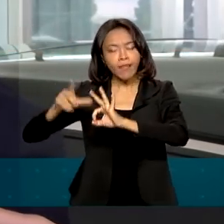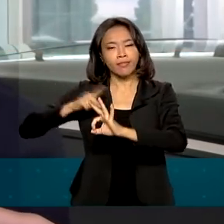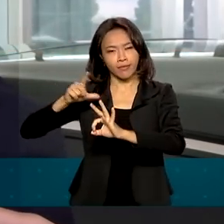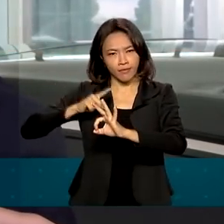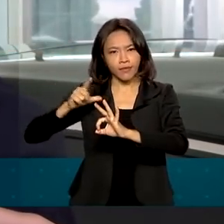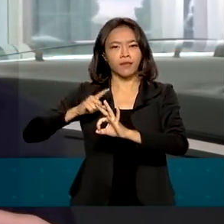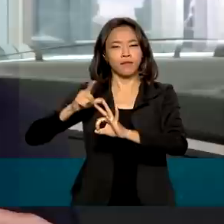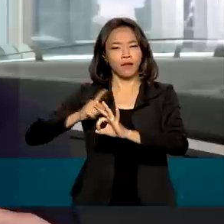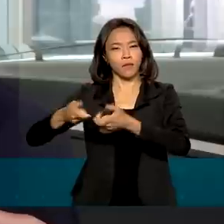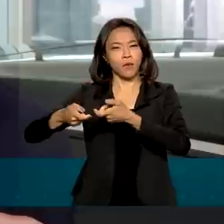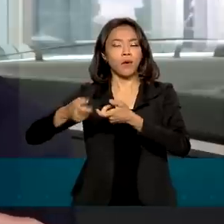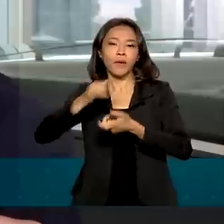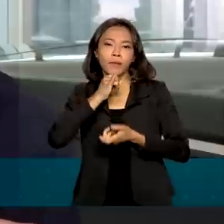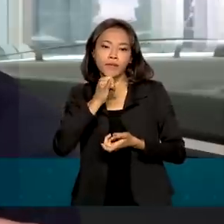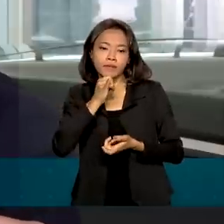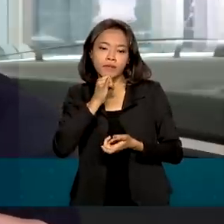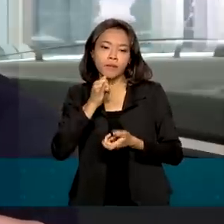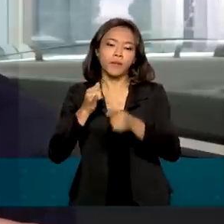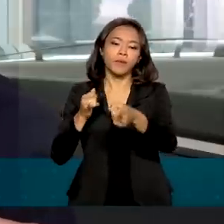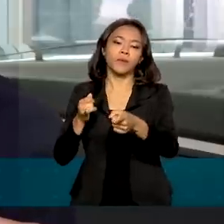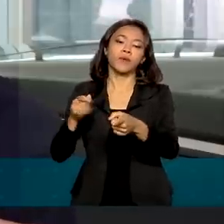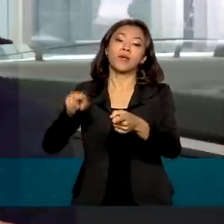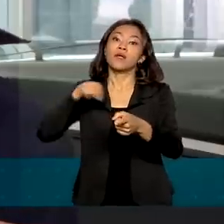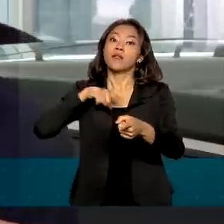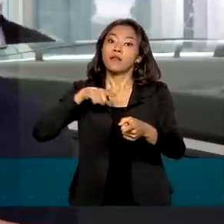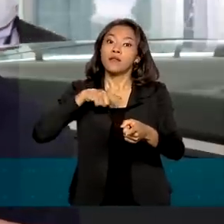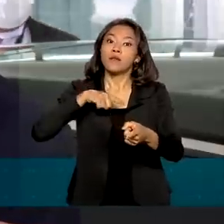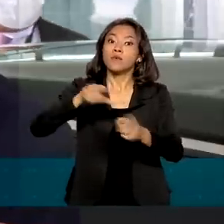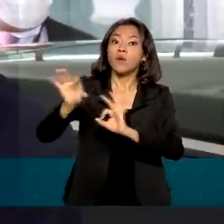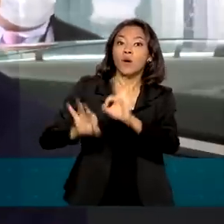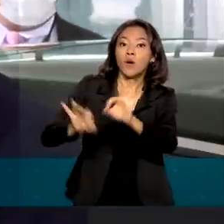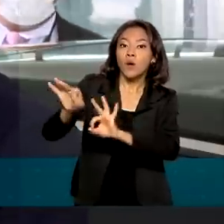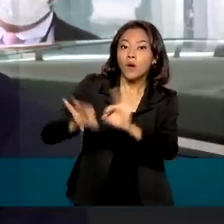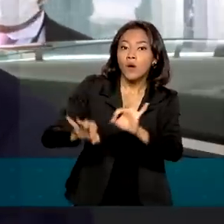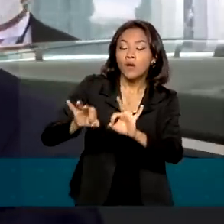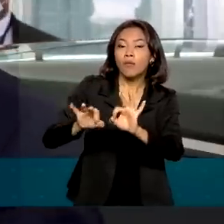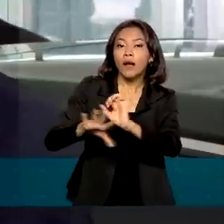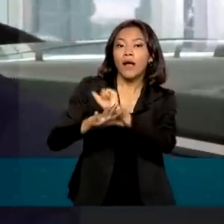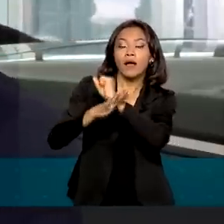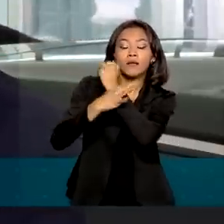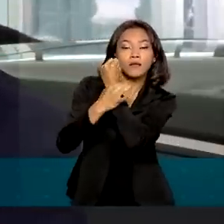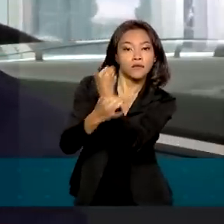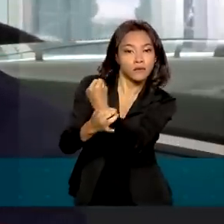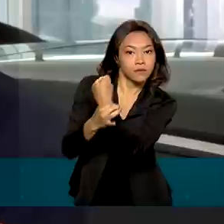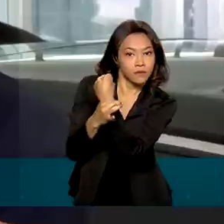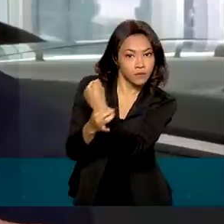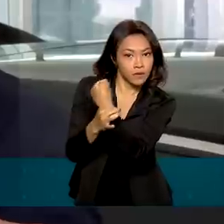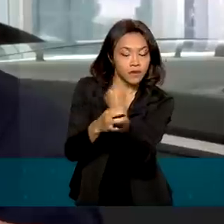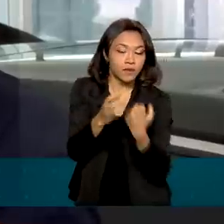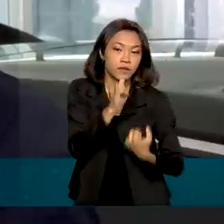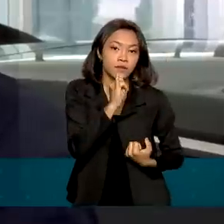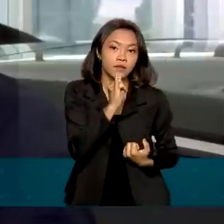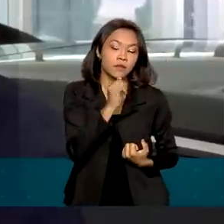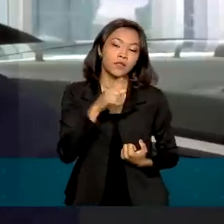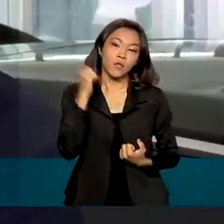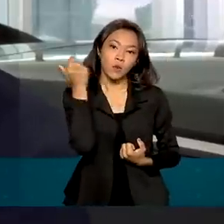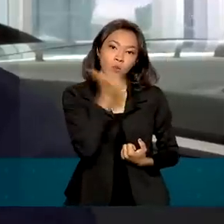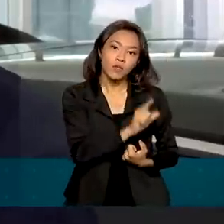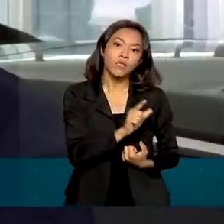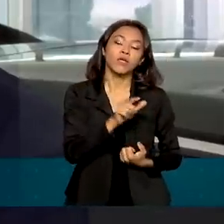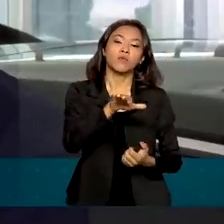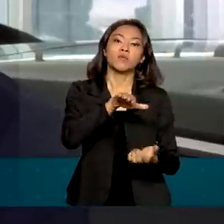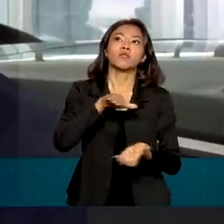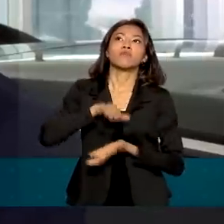reguladores, por exemplo, do kit de intubação orotraqueal, para garantir, por exemplo, que consigamos abastecer